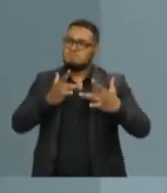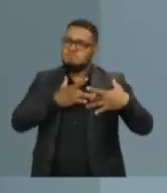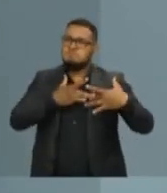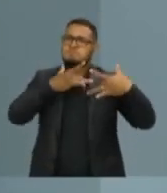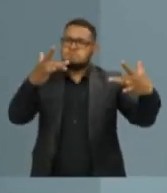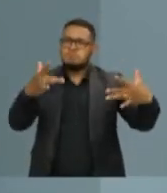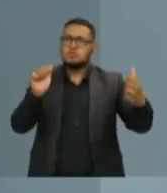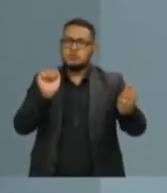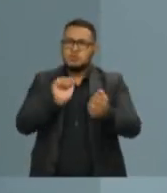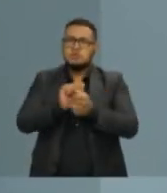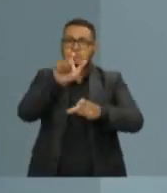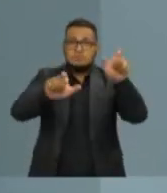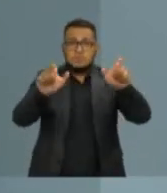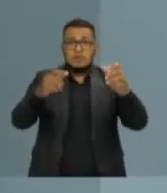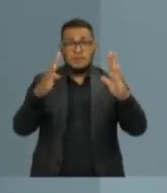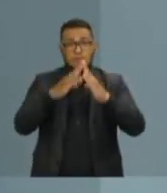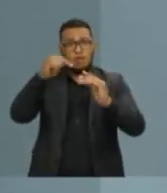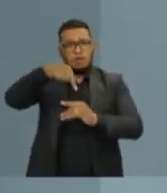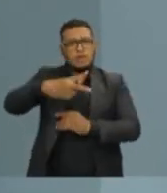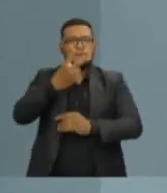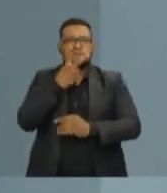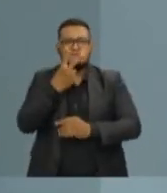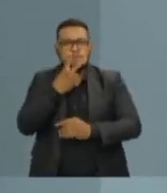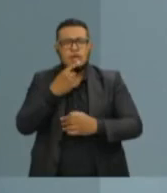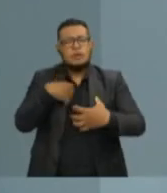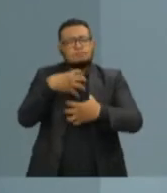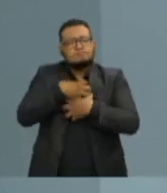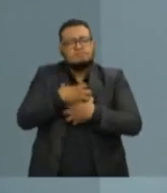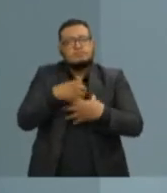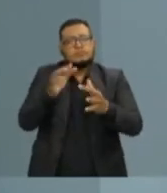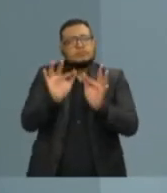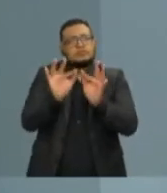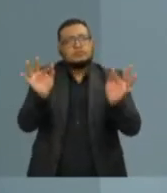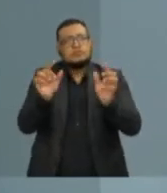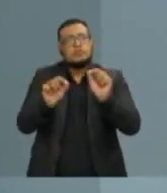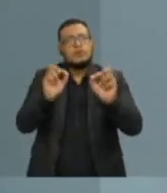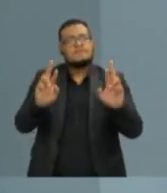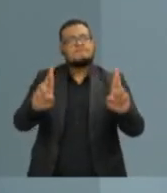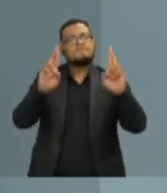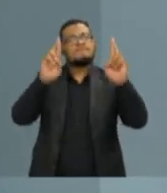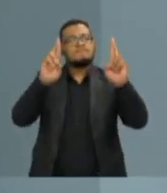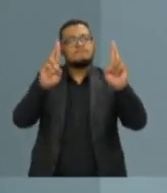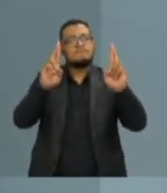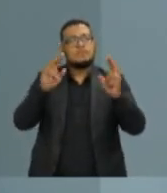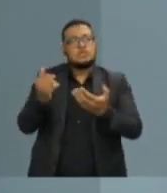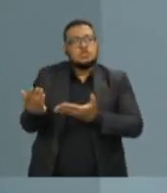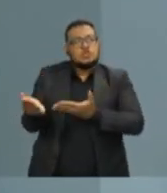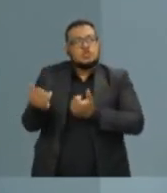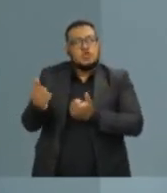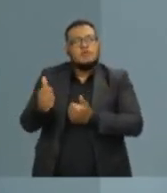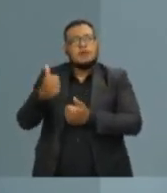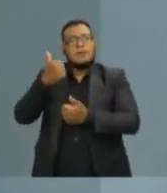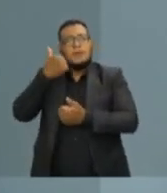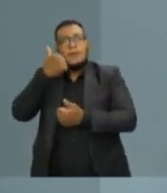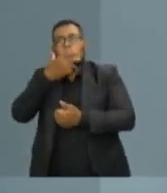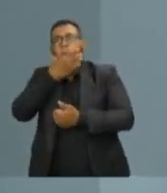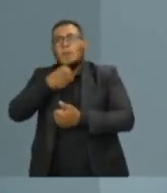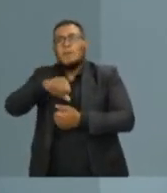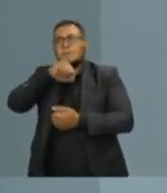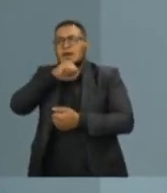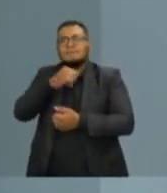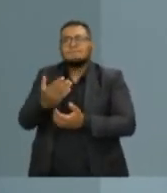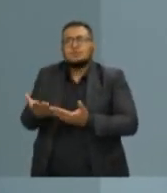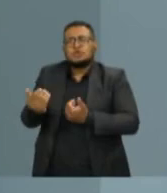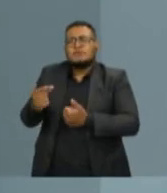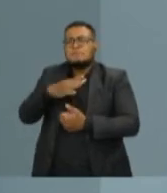eleitor, morador de Vitória, de maneira humilde, singela, a experiência de um jovem que perdeu o pai muito cedo, mas que foi à luta, correu